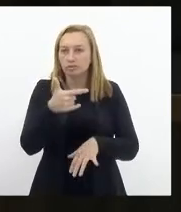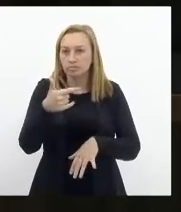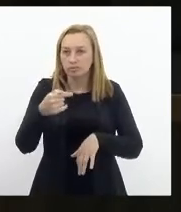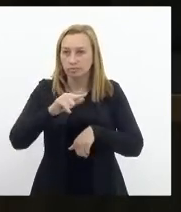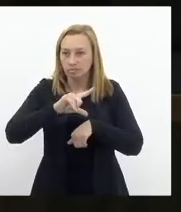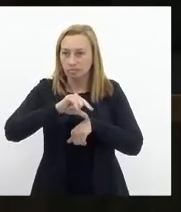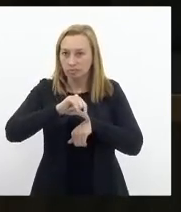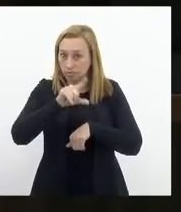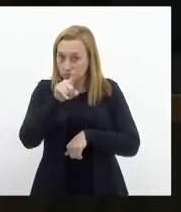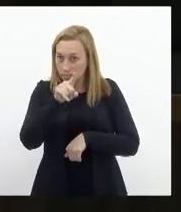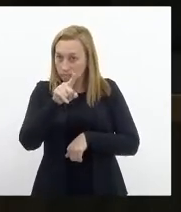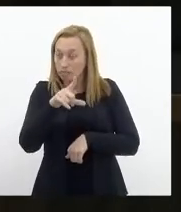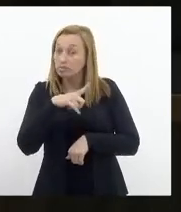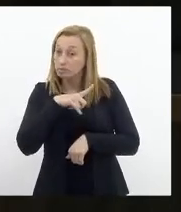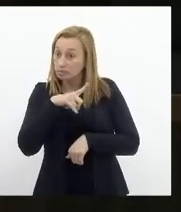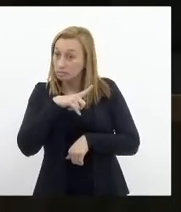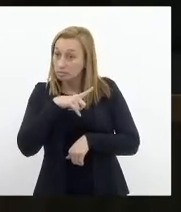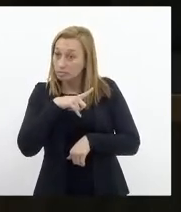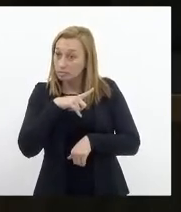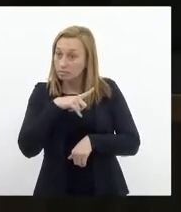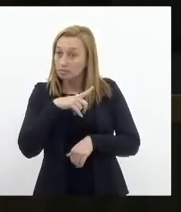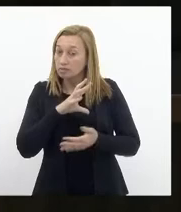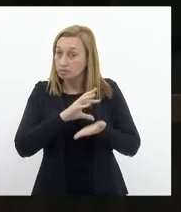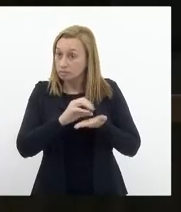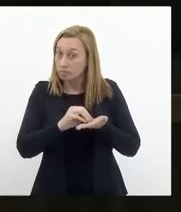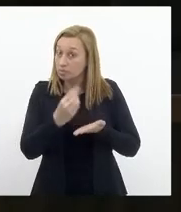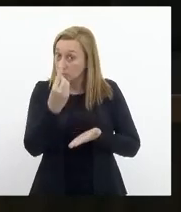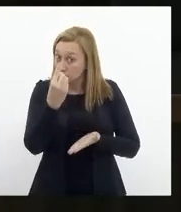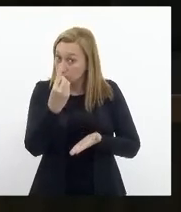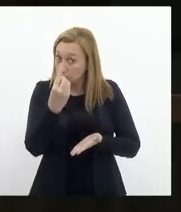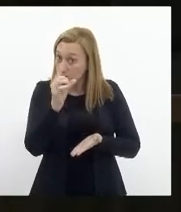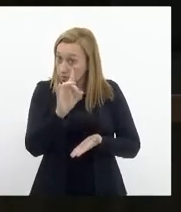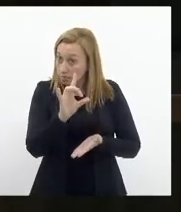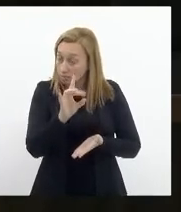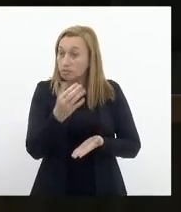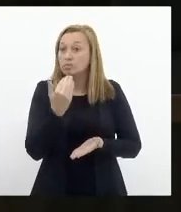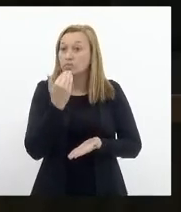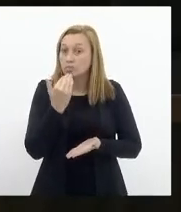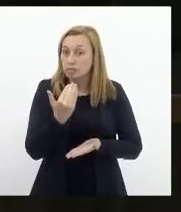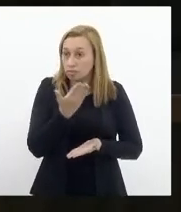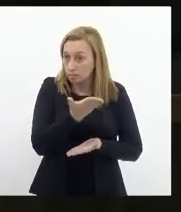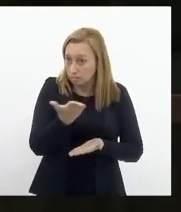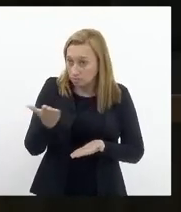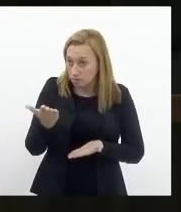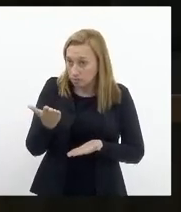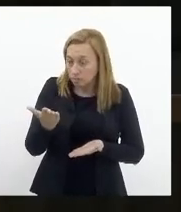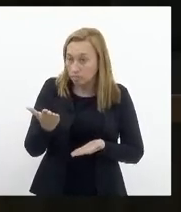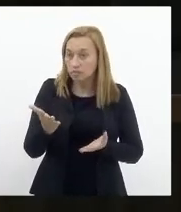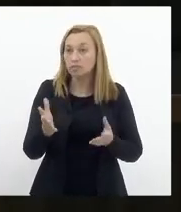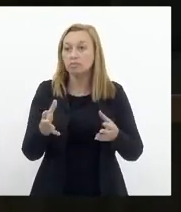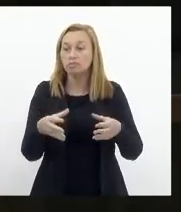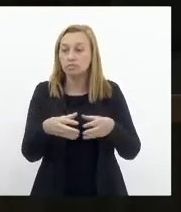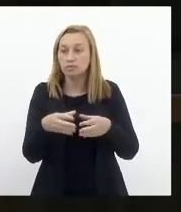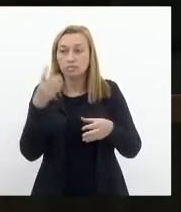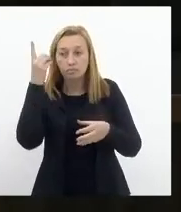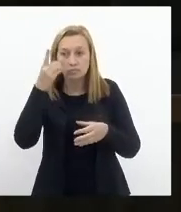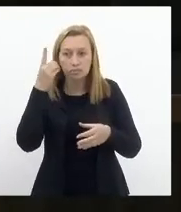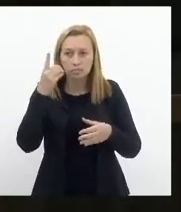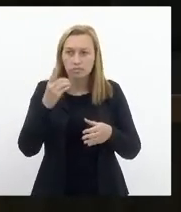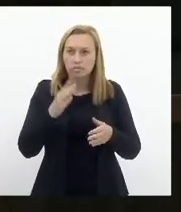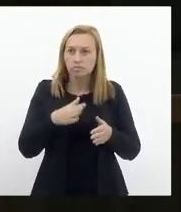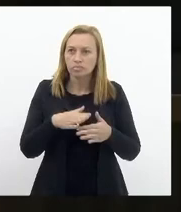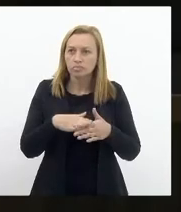horas. E temos ainda uma pauta. E aí eu queria aqui consignar com o parlamento para a gente prorrogar.